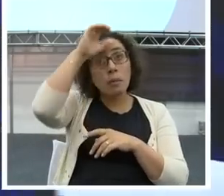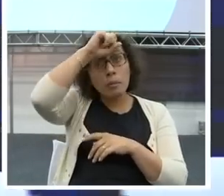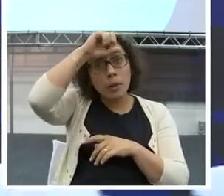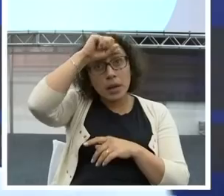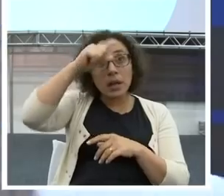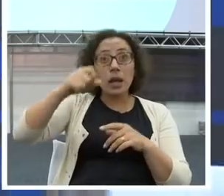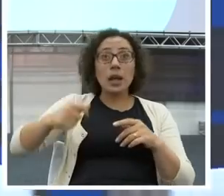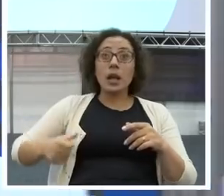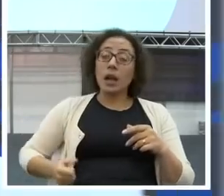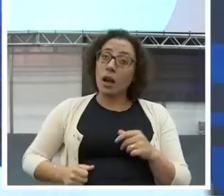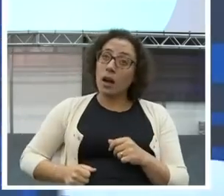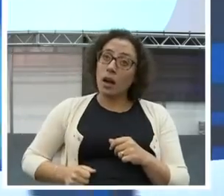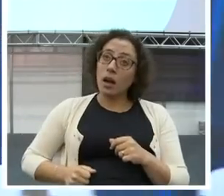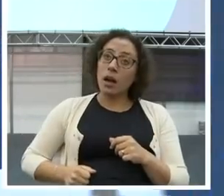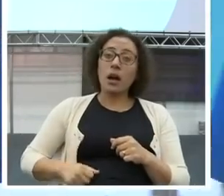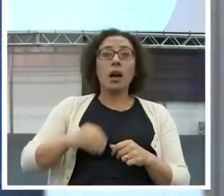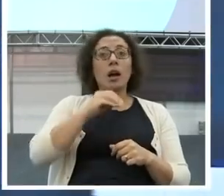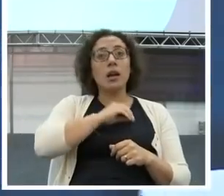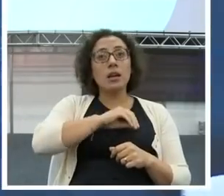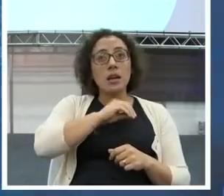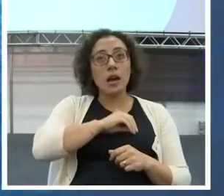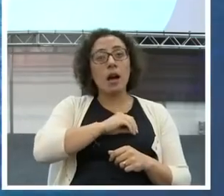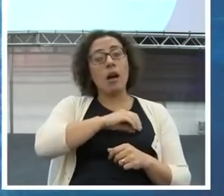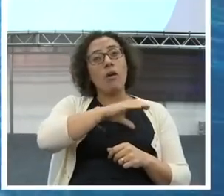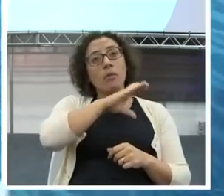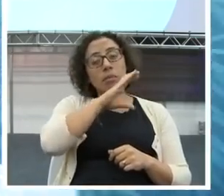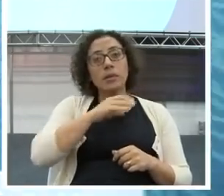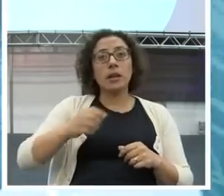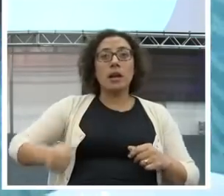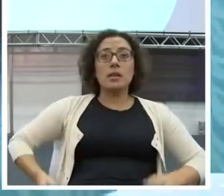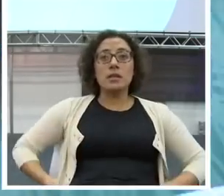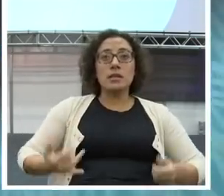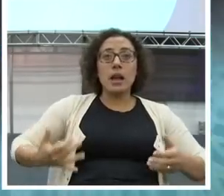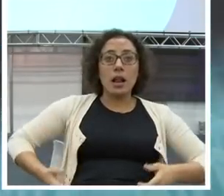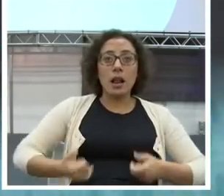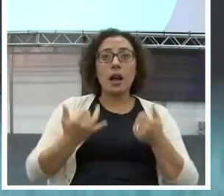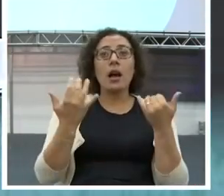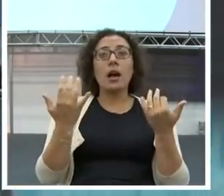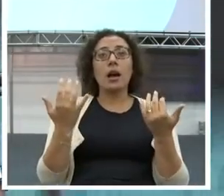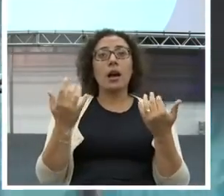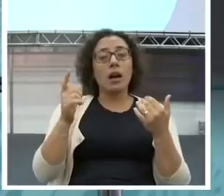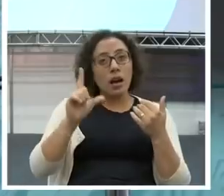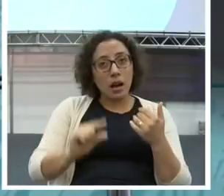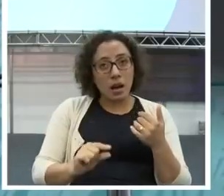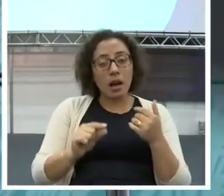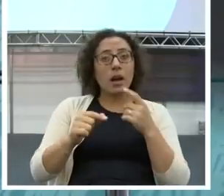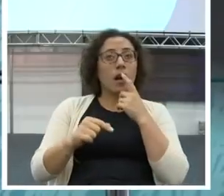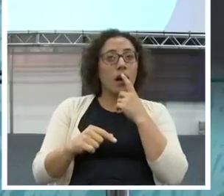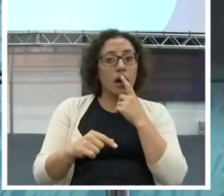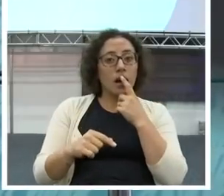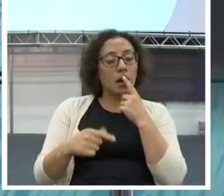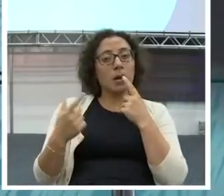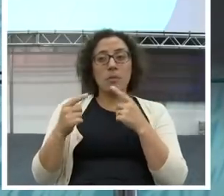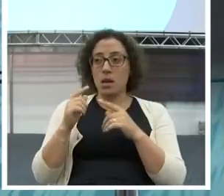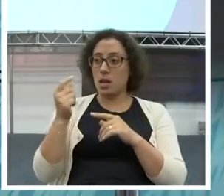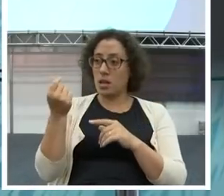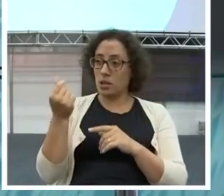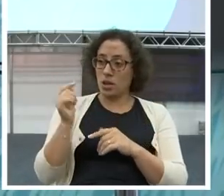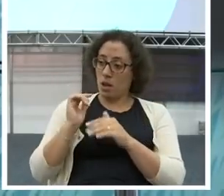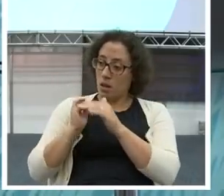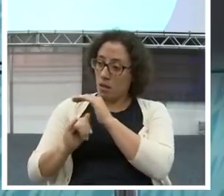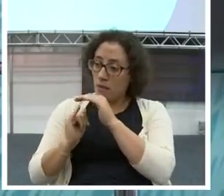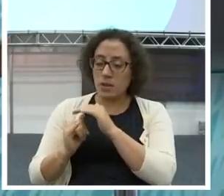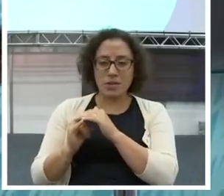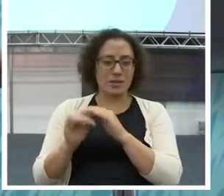investir a diferença e aumentar minhas receitas. E o cara não fica rico. Por quê? Porque não tem nada a ver com a riqueza isso.